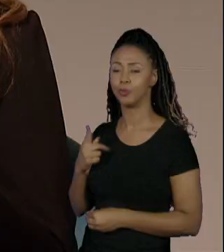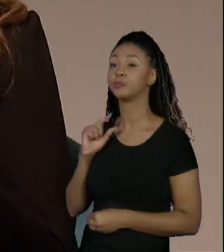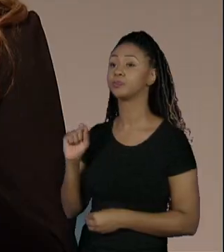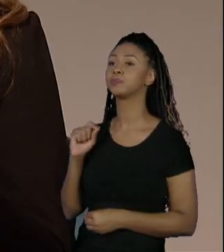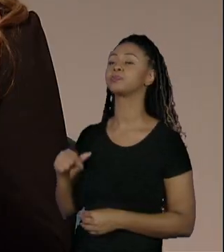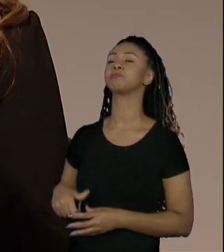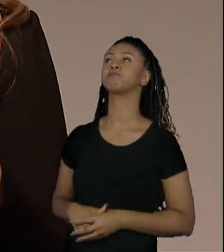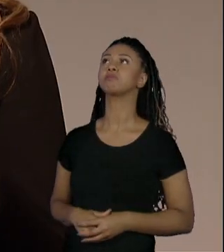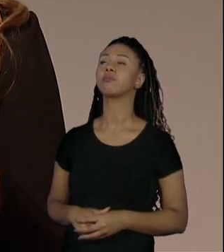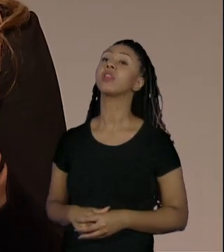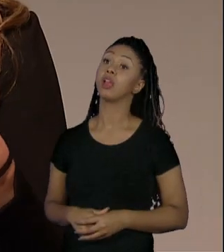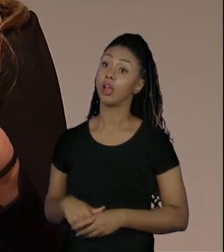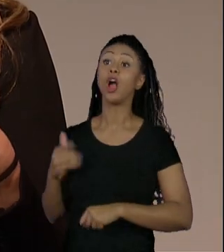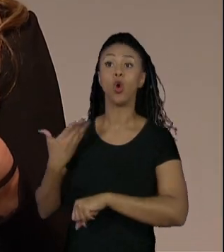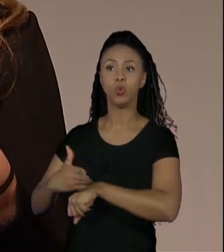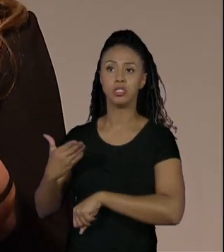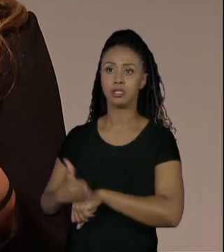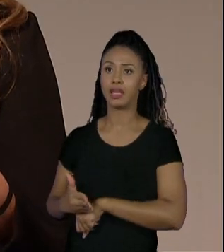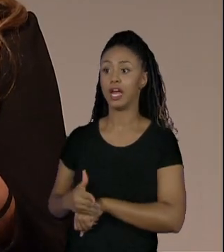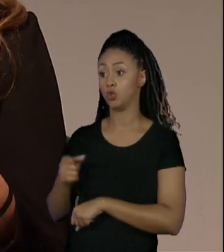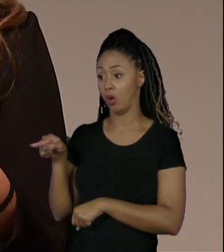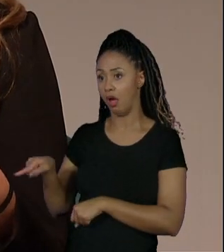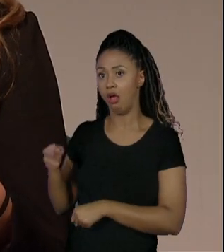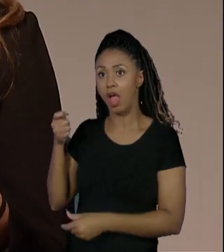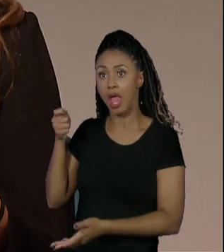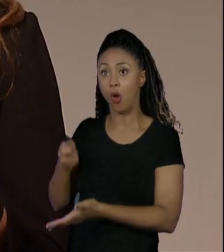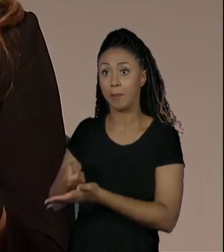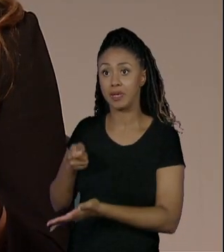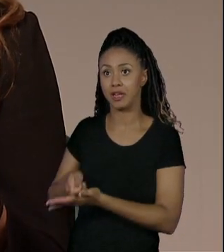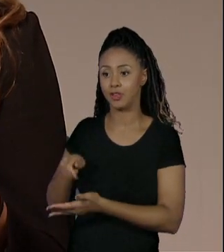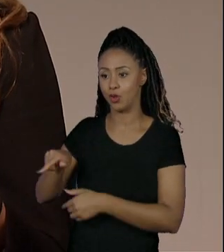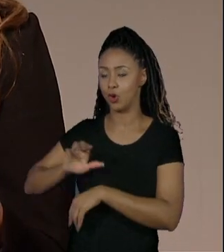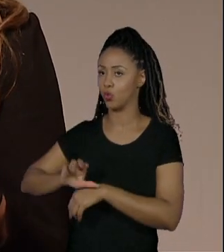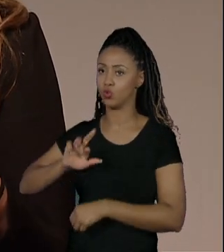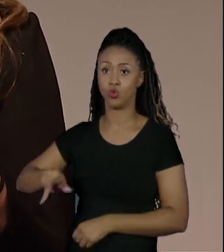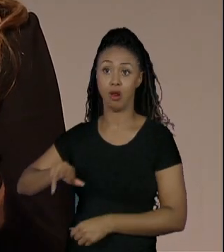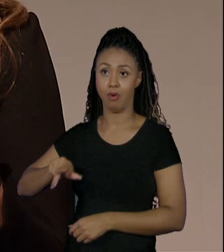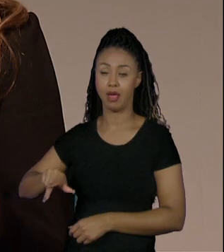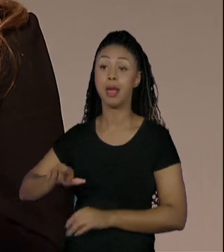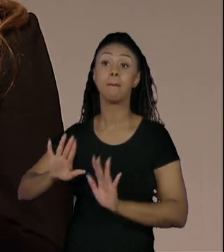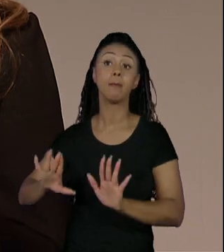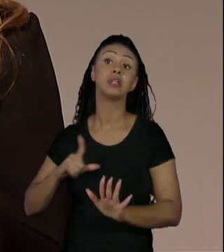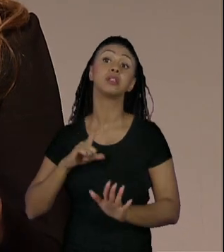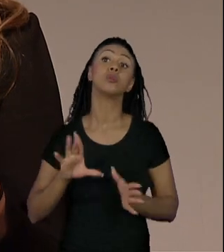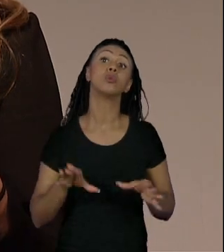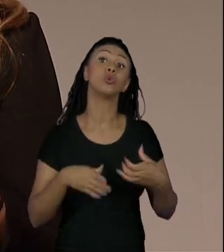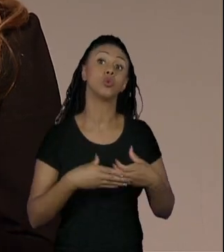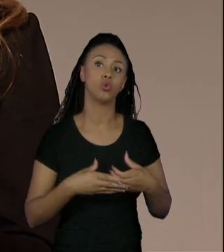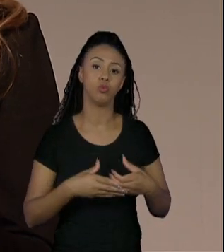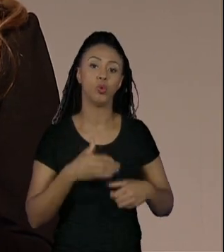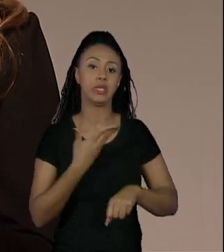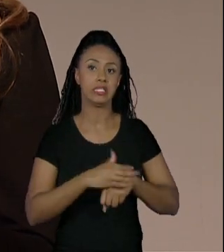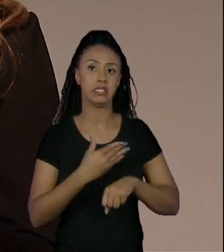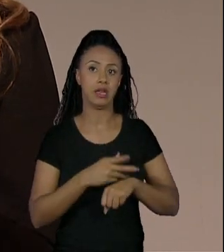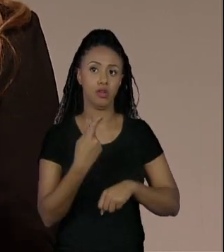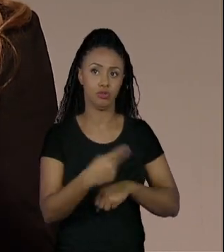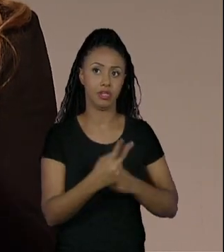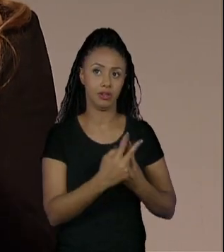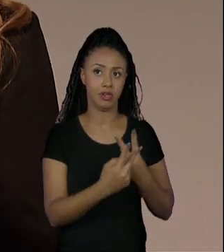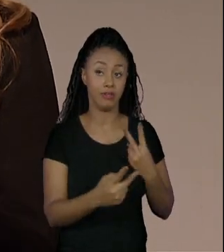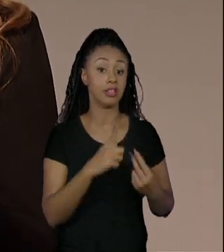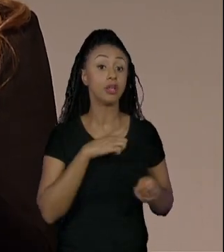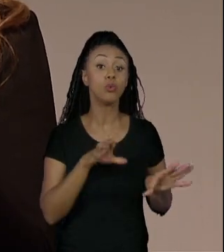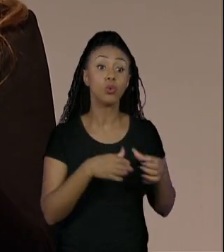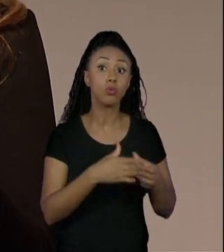apesar do estágio não ser um componente obrigatório neste curso, nós temos um departamento de estágio na Univesp, tem que estar